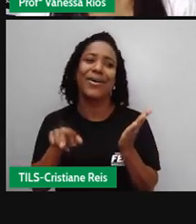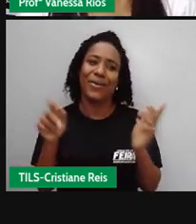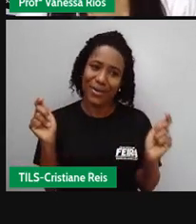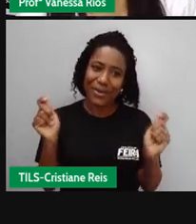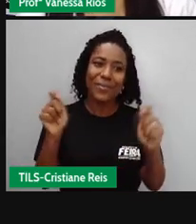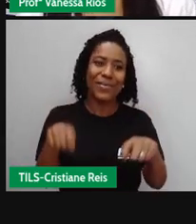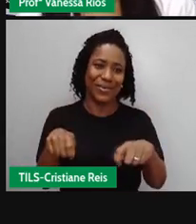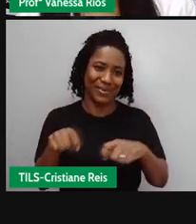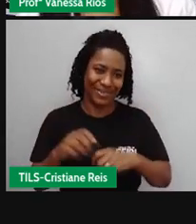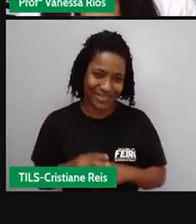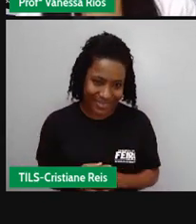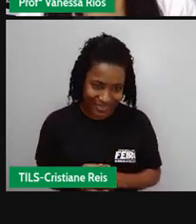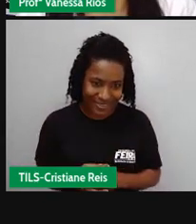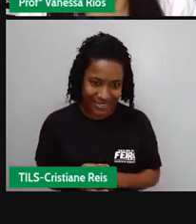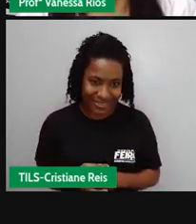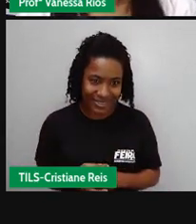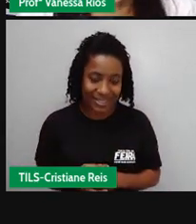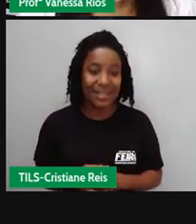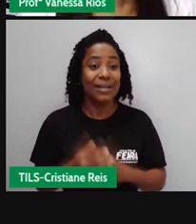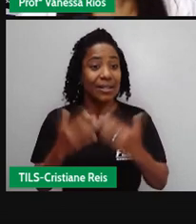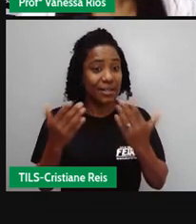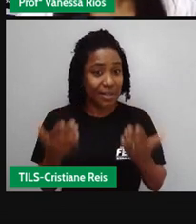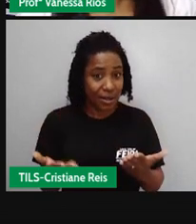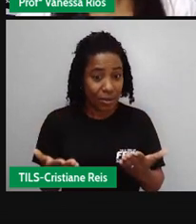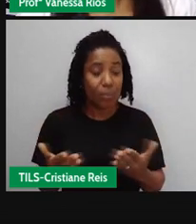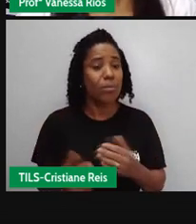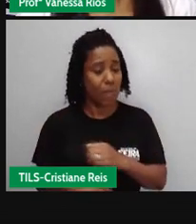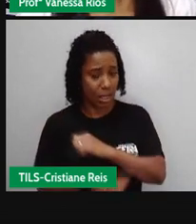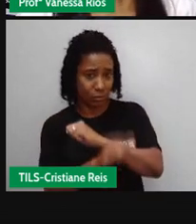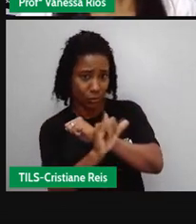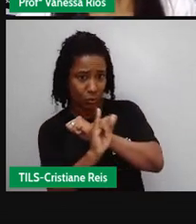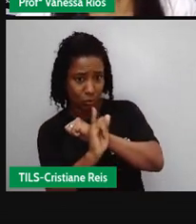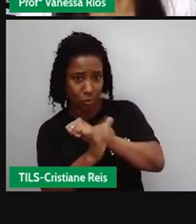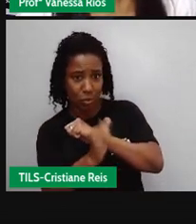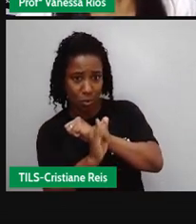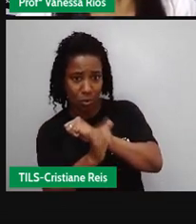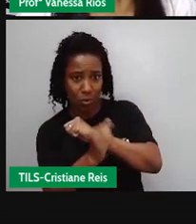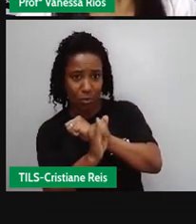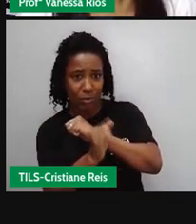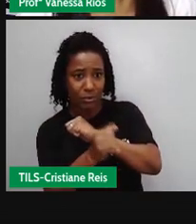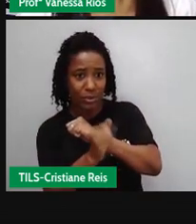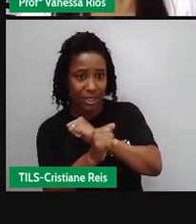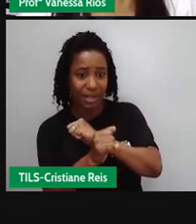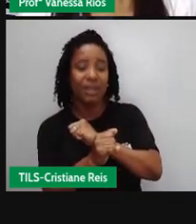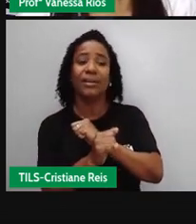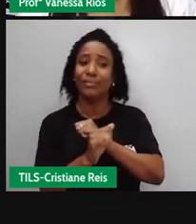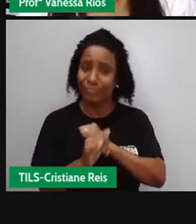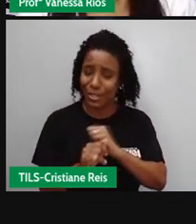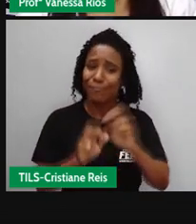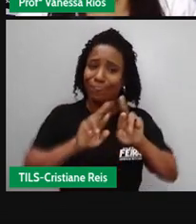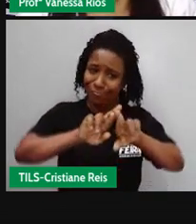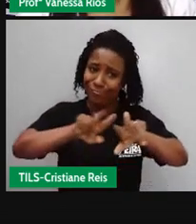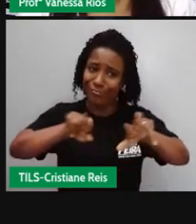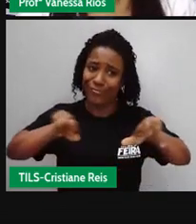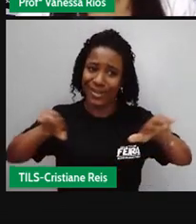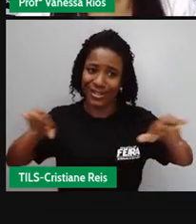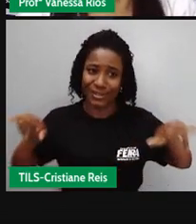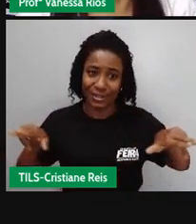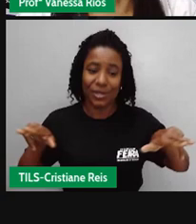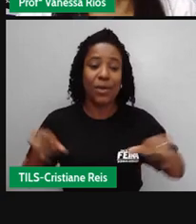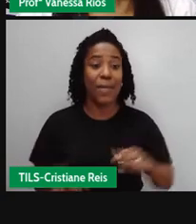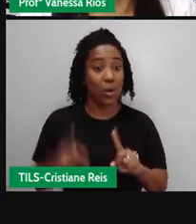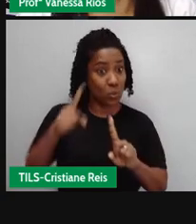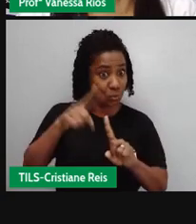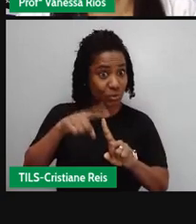tipos diferentes de crônicas. E hoje a gente vai estudar um pouquinho sobre um desses tipos, que são aí